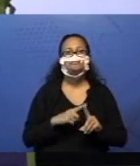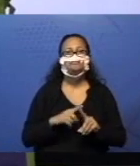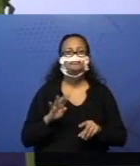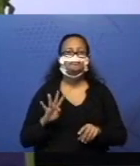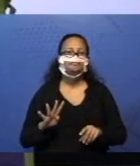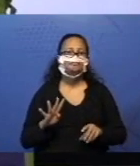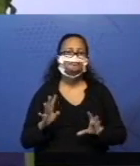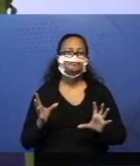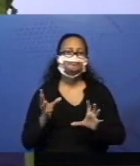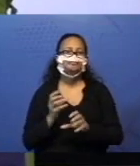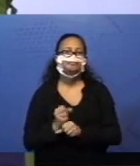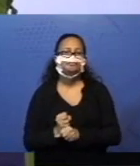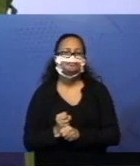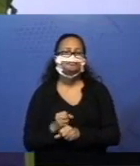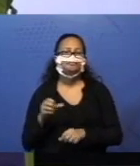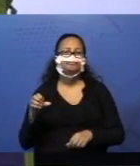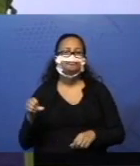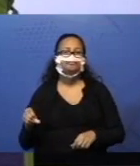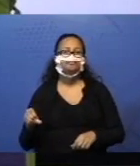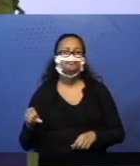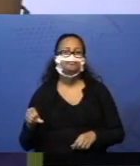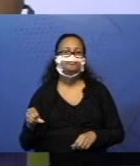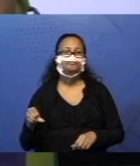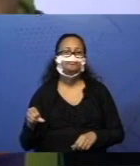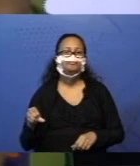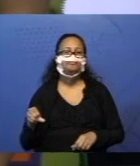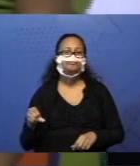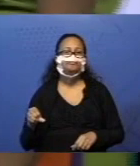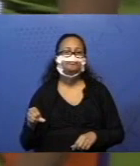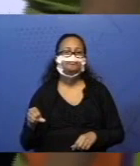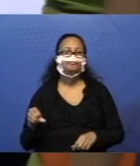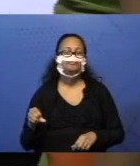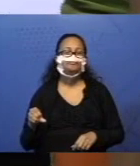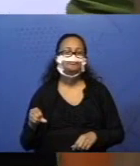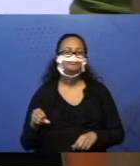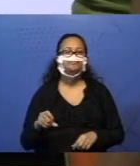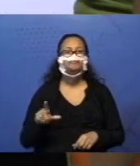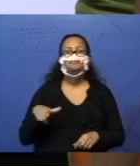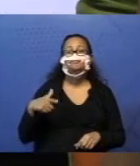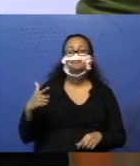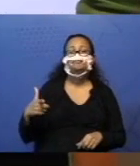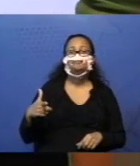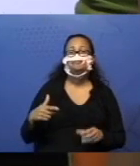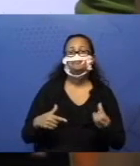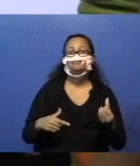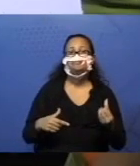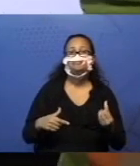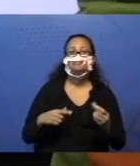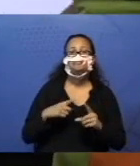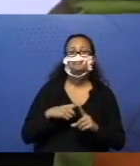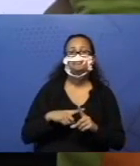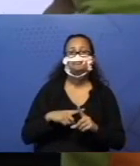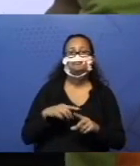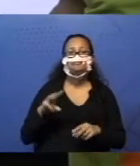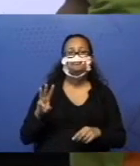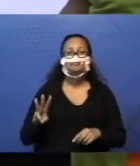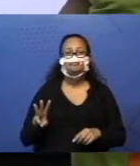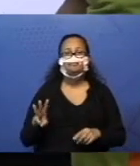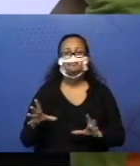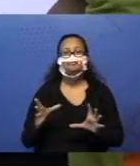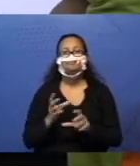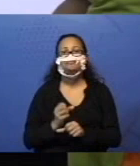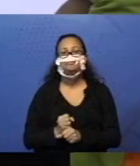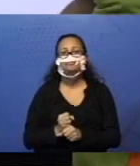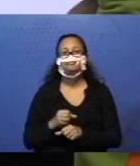nove. Cinco, seis, sete, oito, nove. Ok. Outra maneira. Seis mais três, que